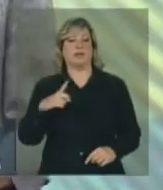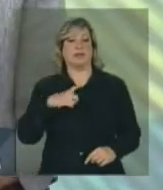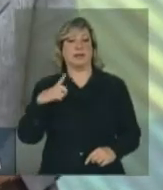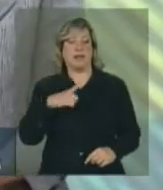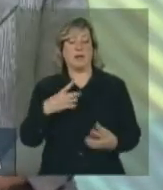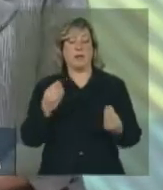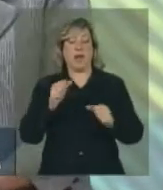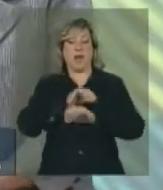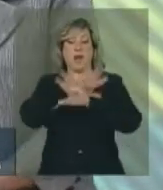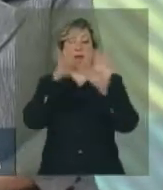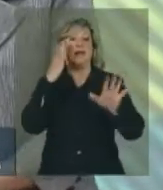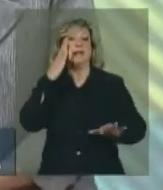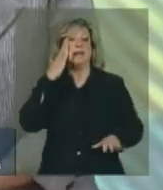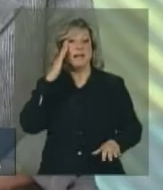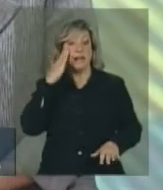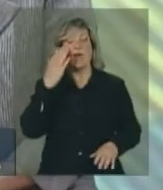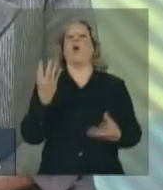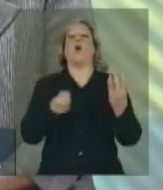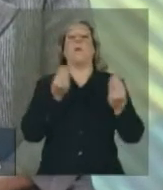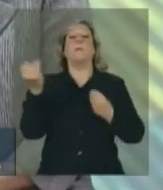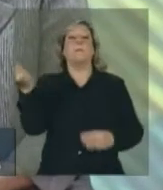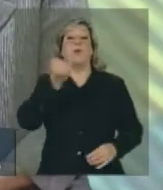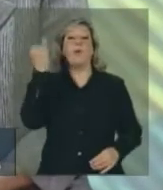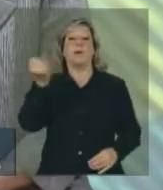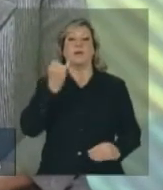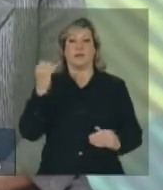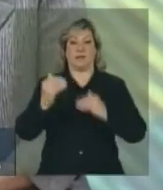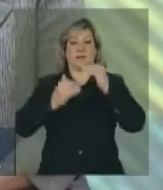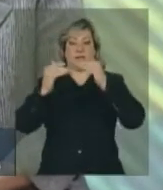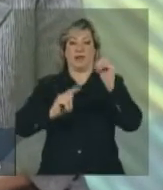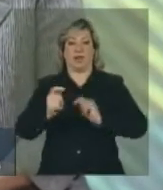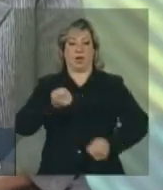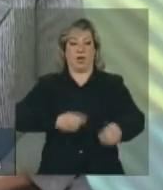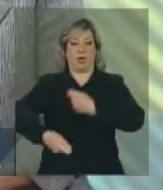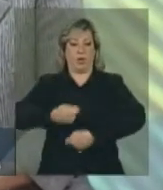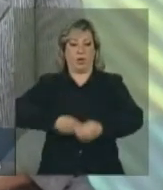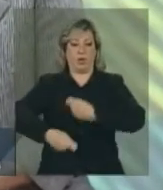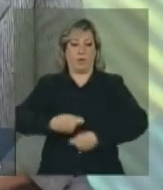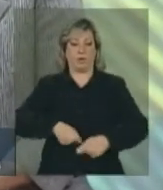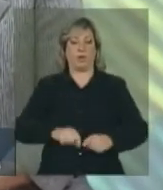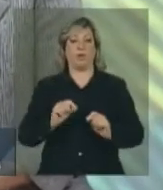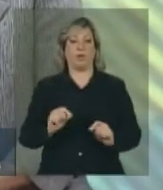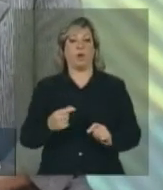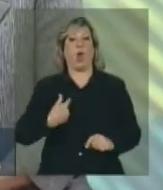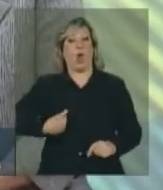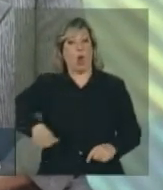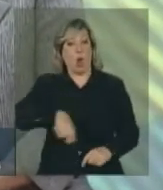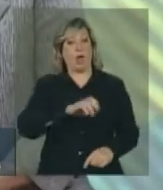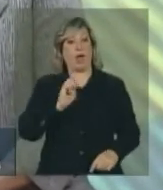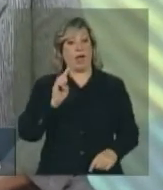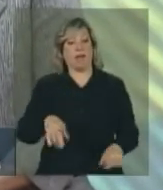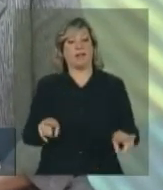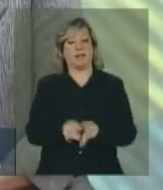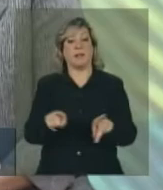clareza sobre a importância do crescimento econômico, somos também